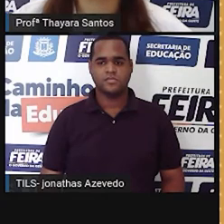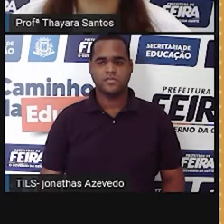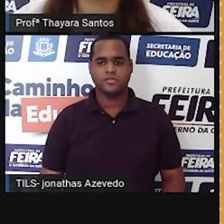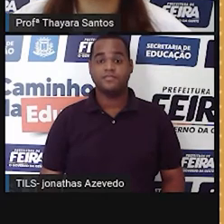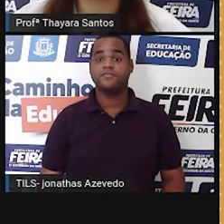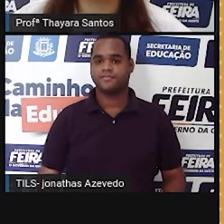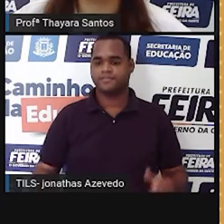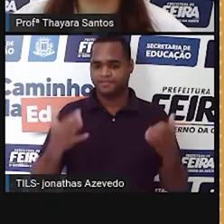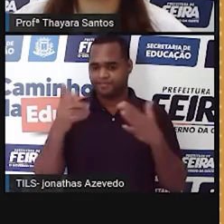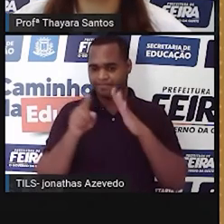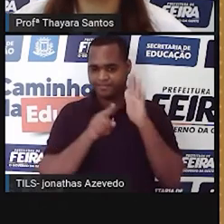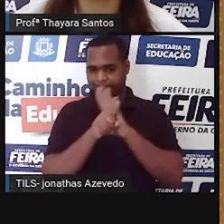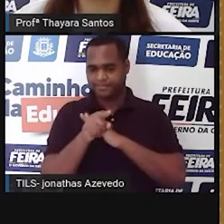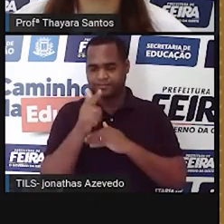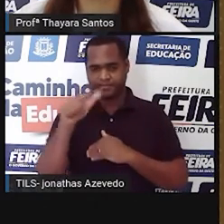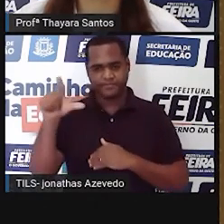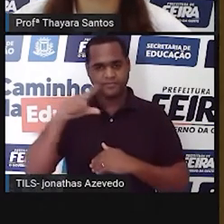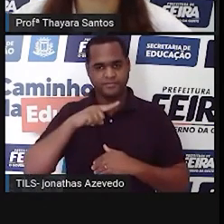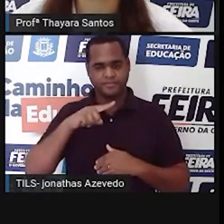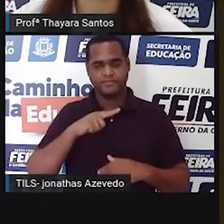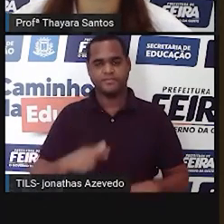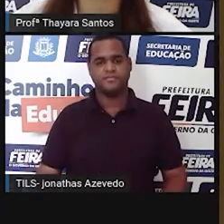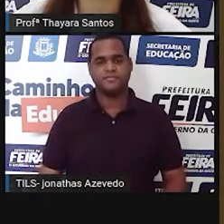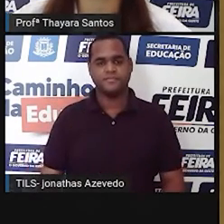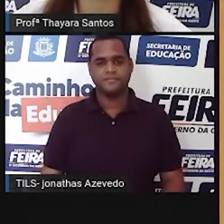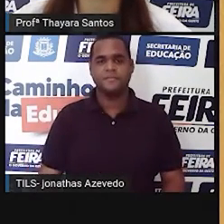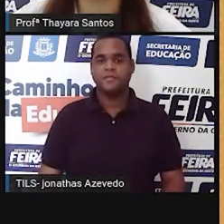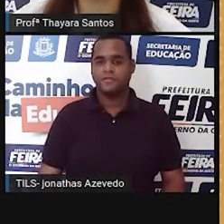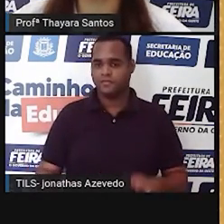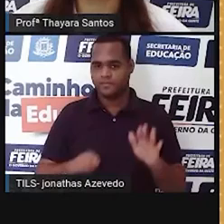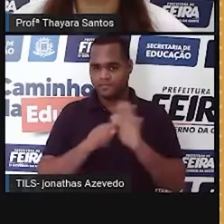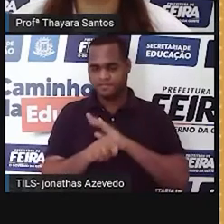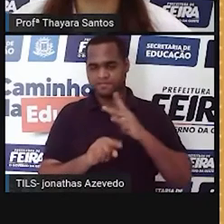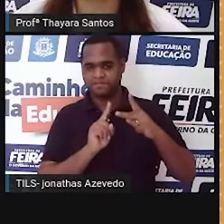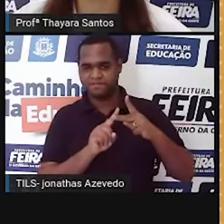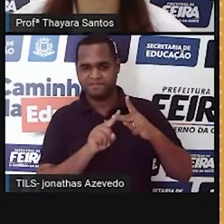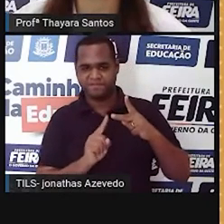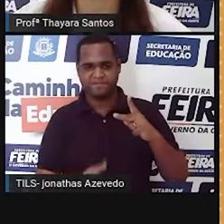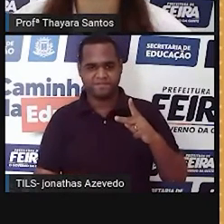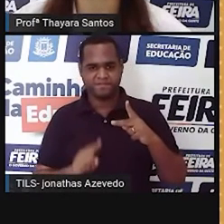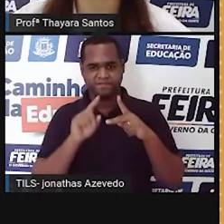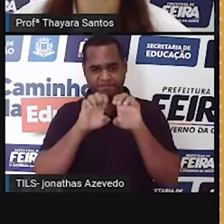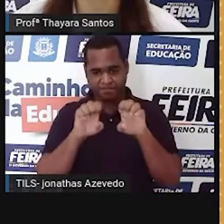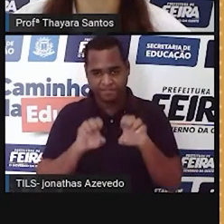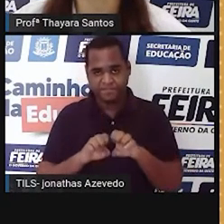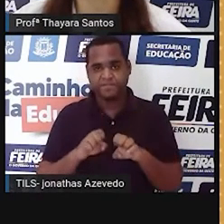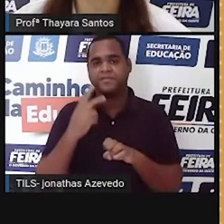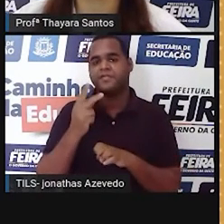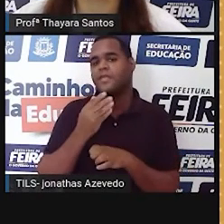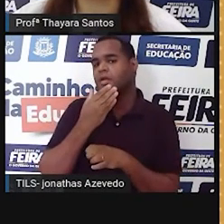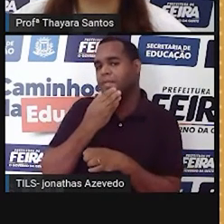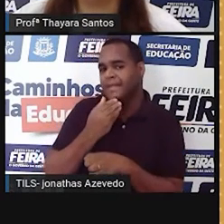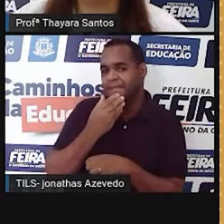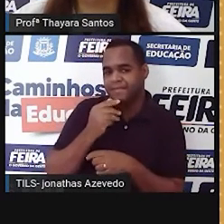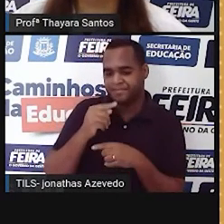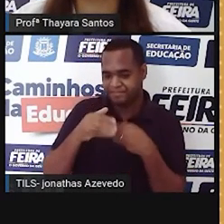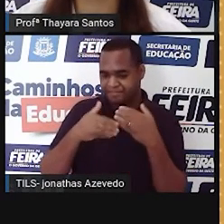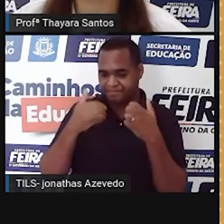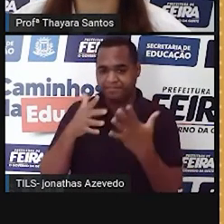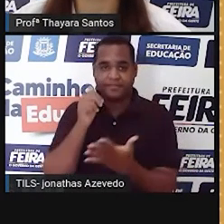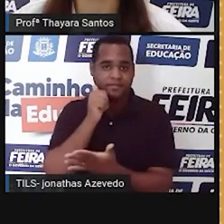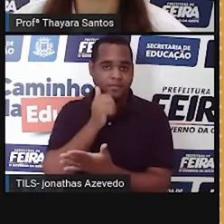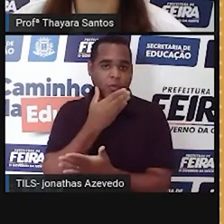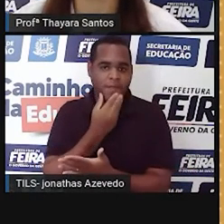Vamos para a próxima pergunta agora. Pergunta de número 2. É a estrutura do sistema reprodutor masculino